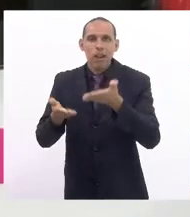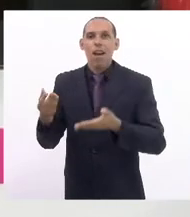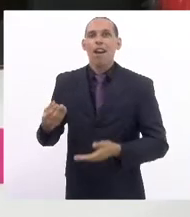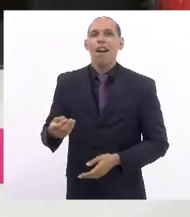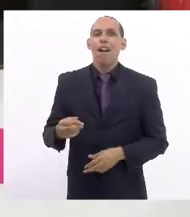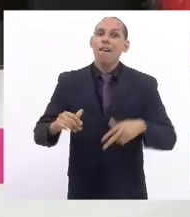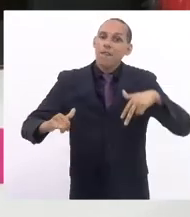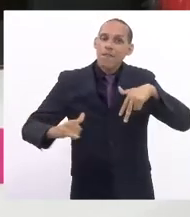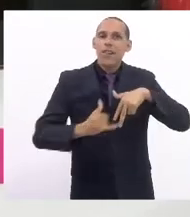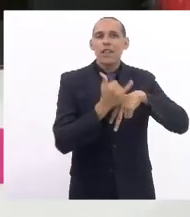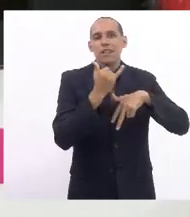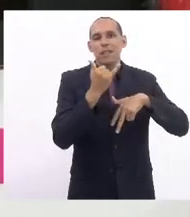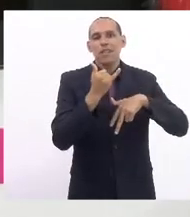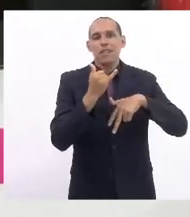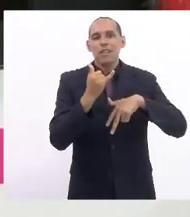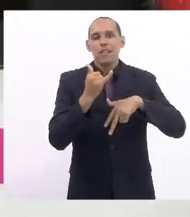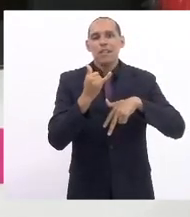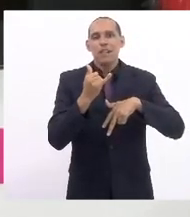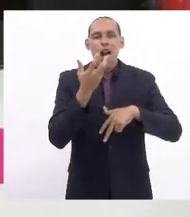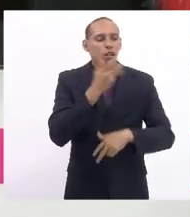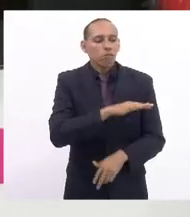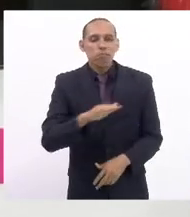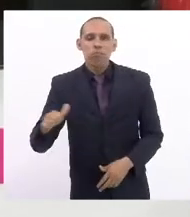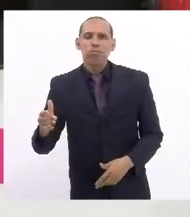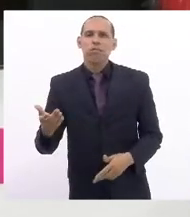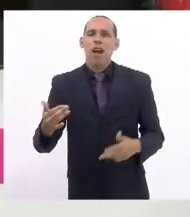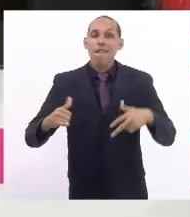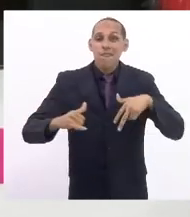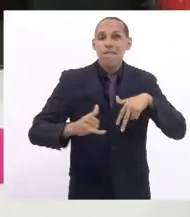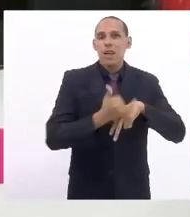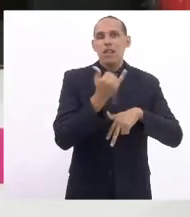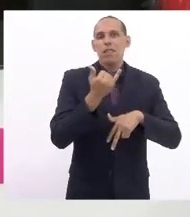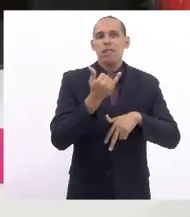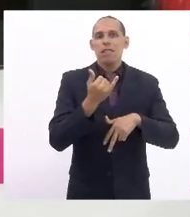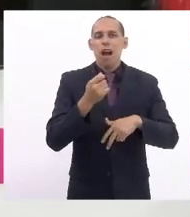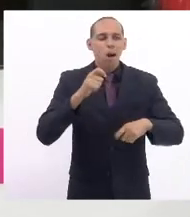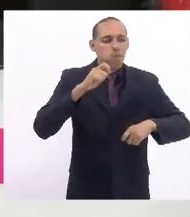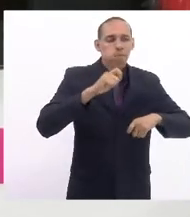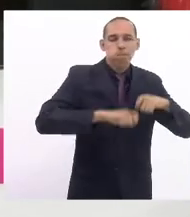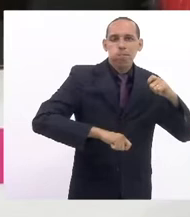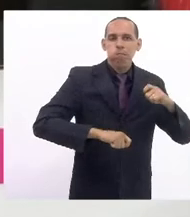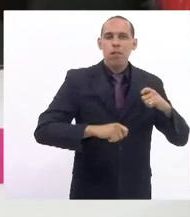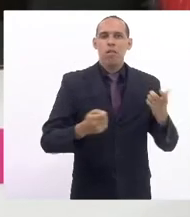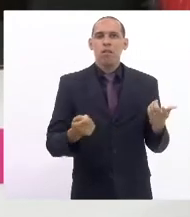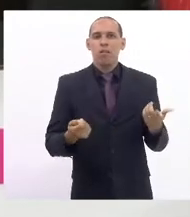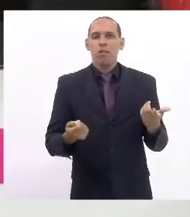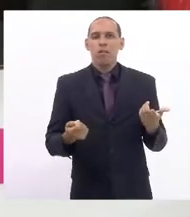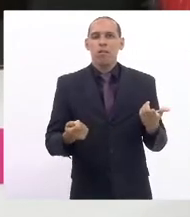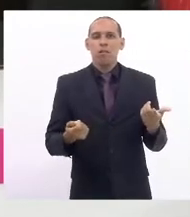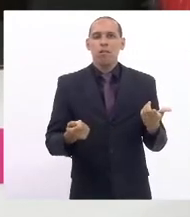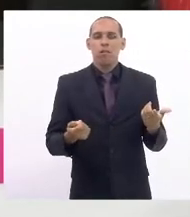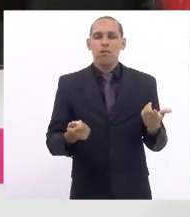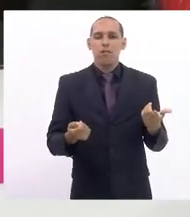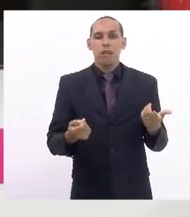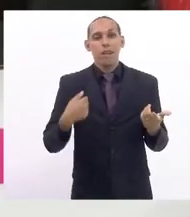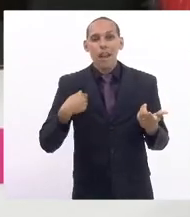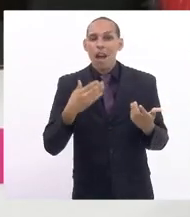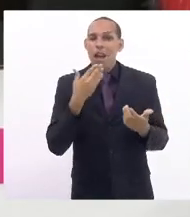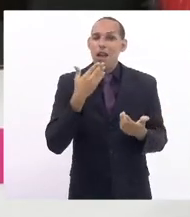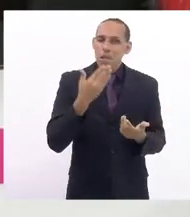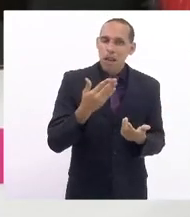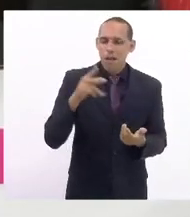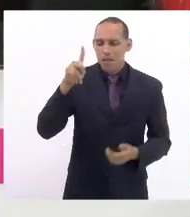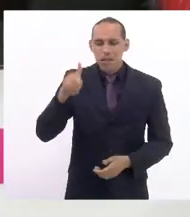crianças vítimas de abuso e exploração sexual eu pediria que foi trocada recentemente a presidência da FIA